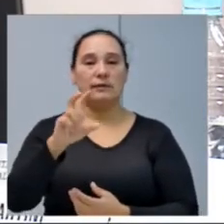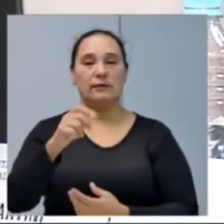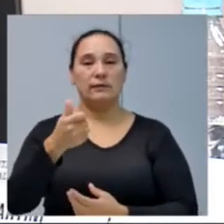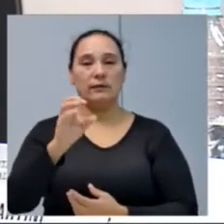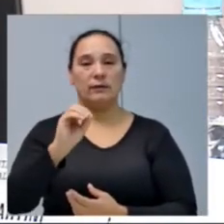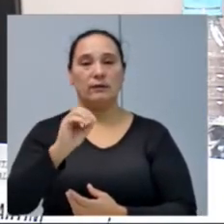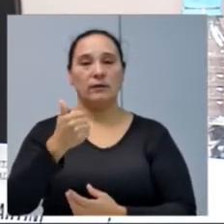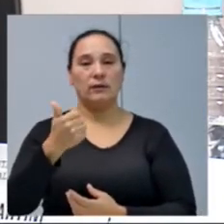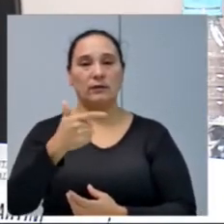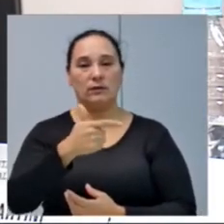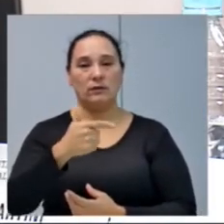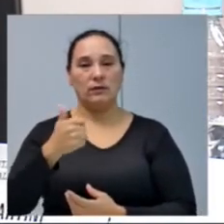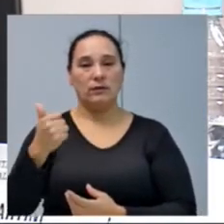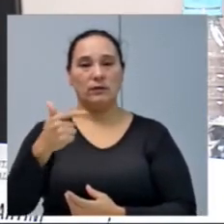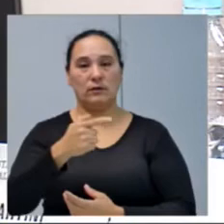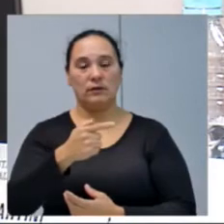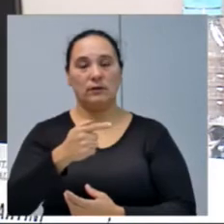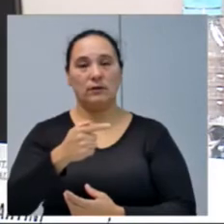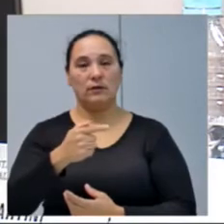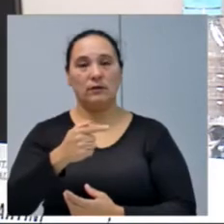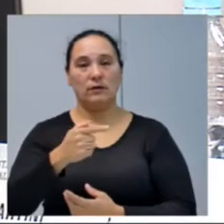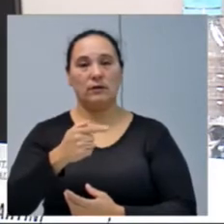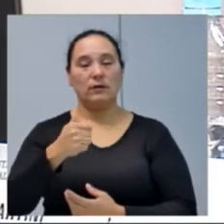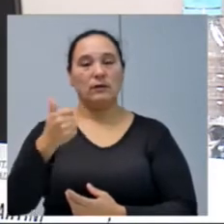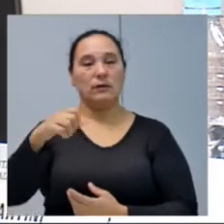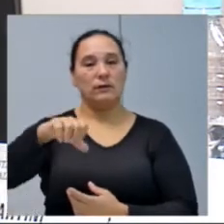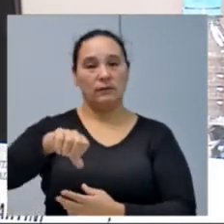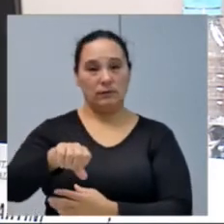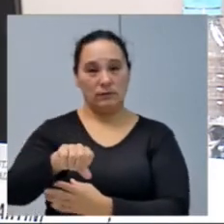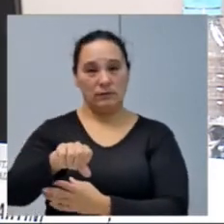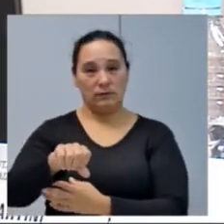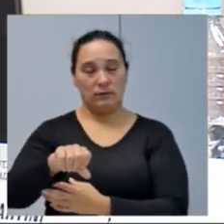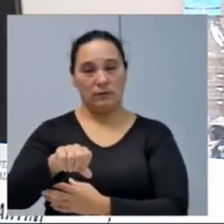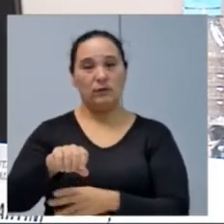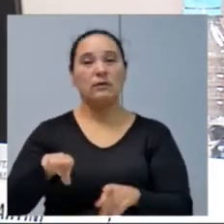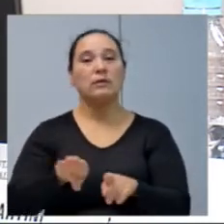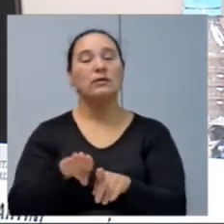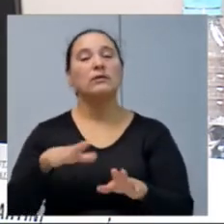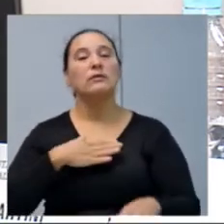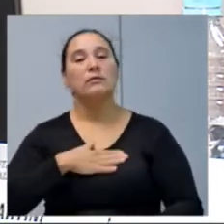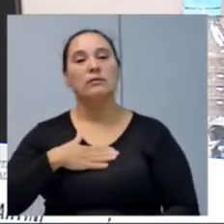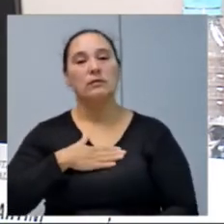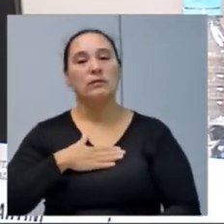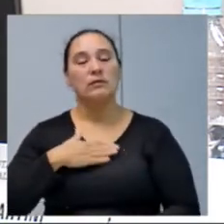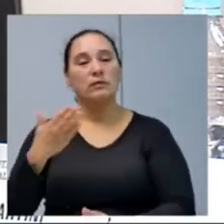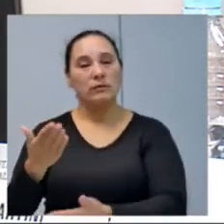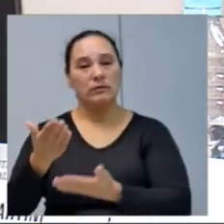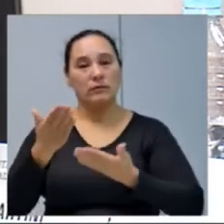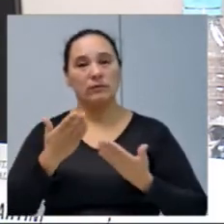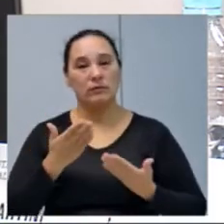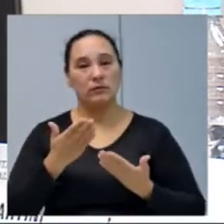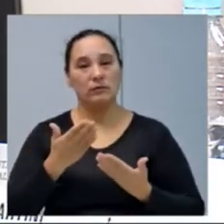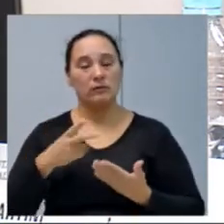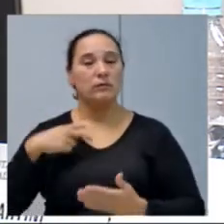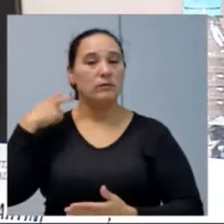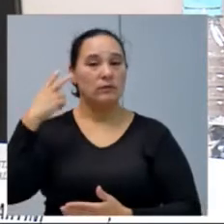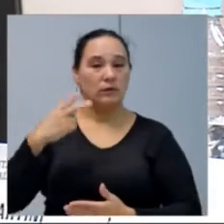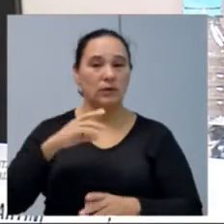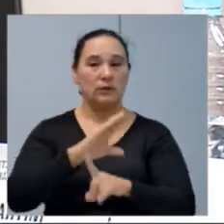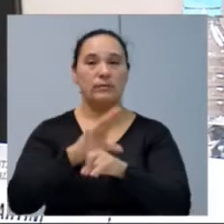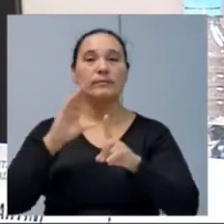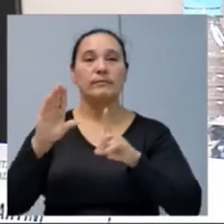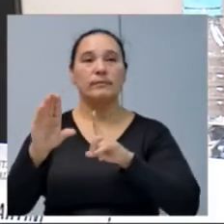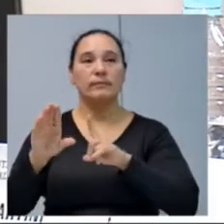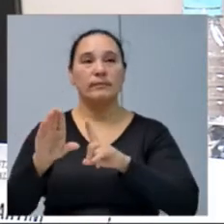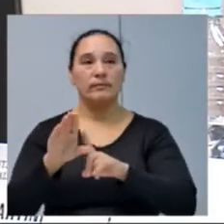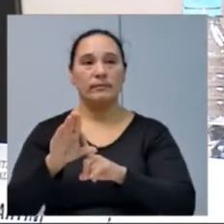10, 12, 17 e 19. E também gostaria de convidar aqui a todos os vereadores e a comunidade